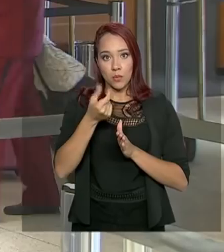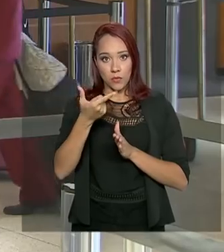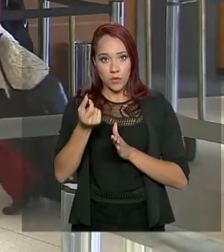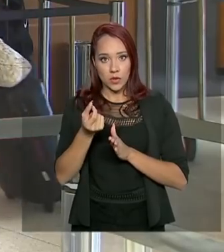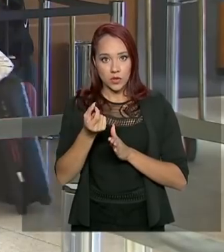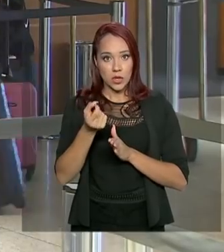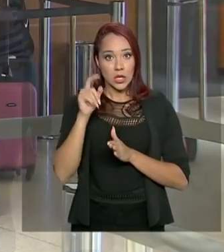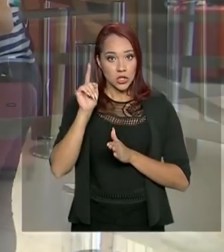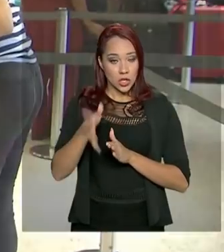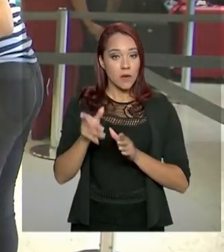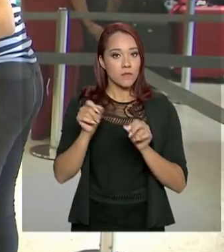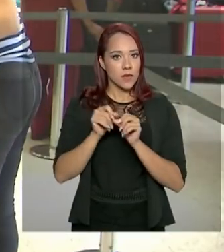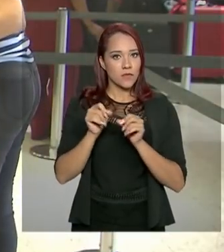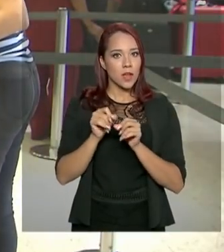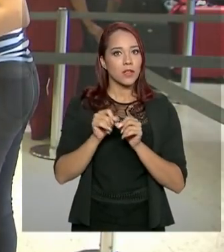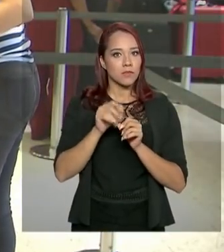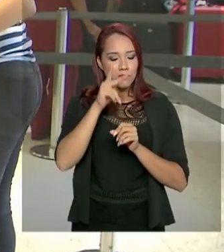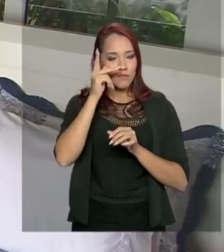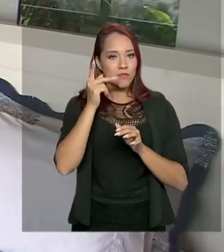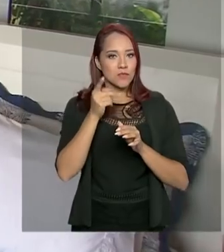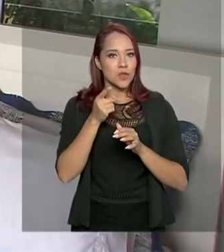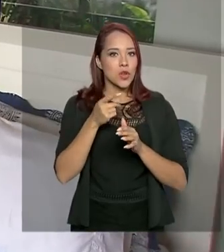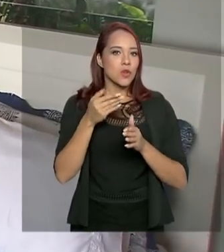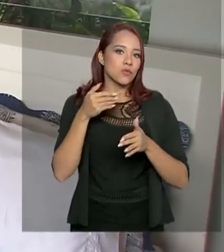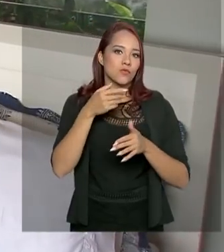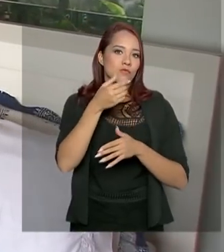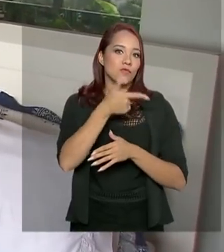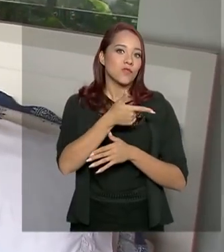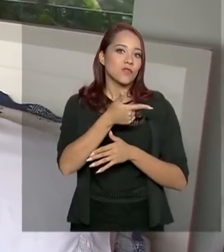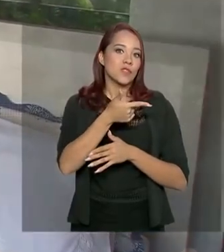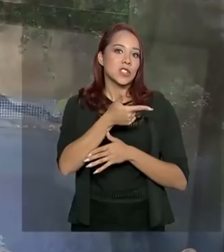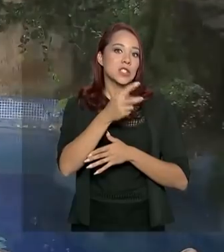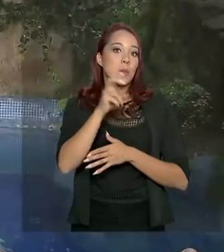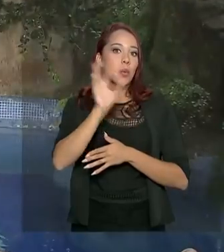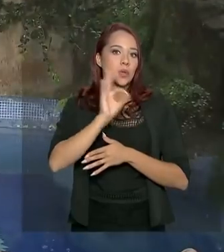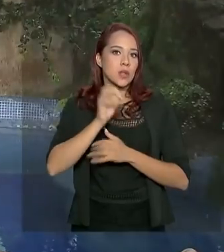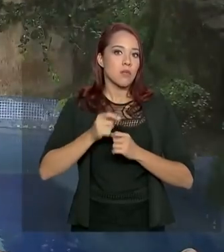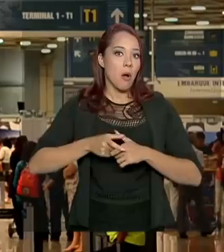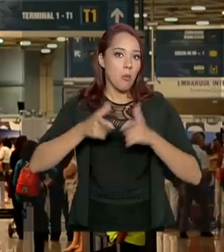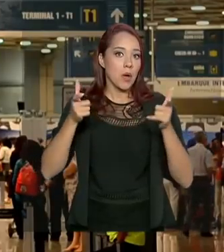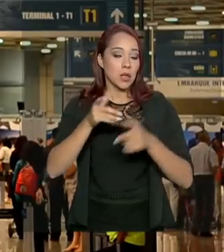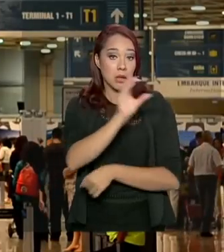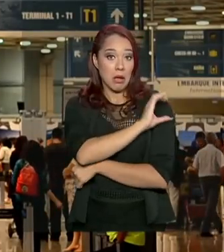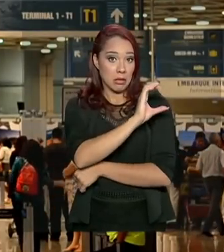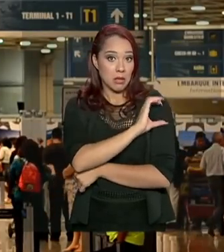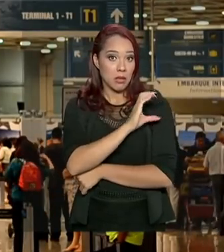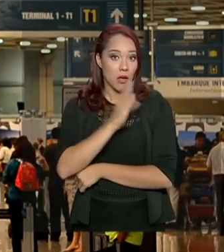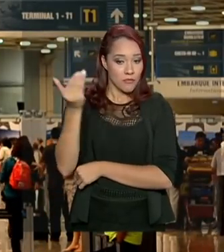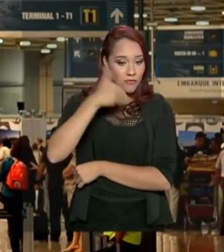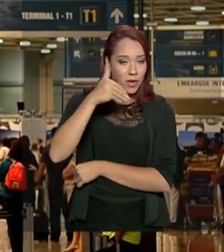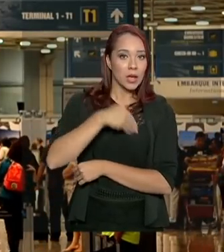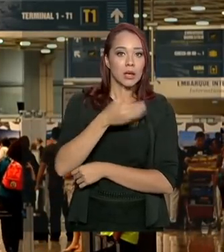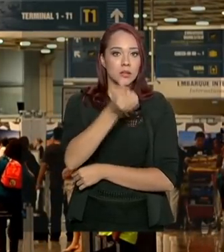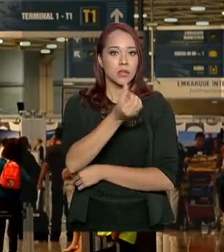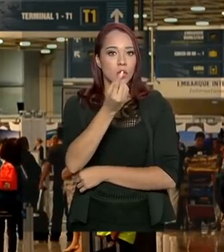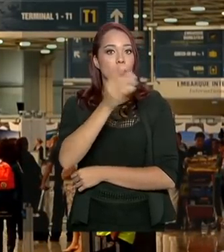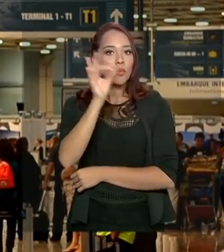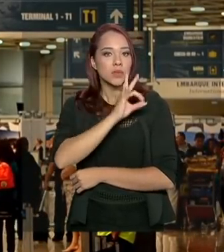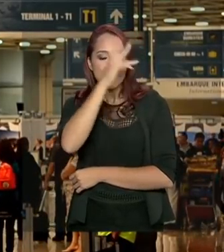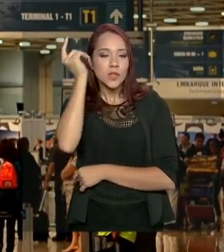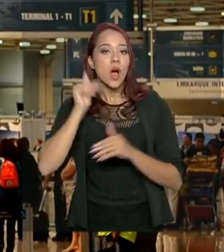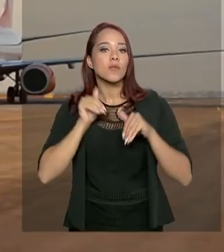reservas confirmadas já chegam a 105% de aumento no caso dos canadenses e 61% dos